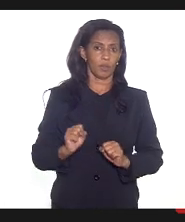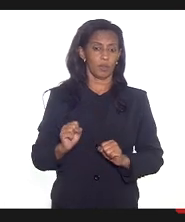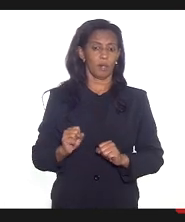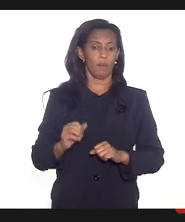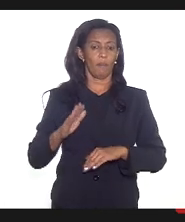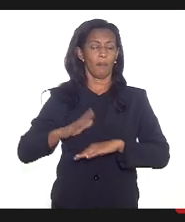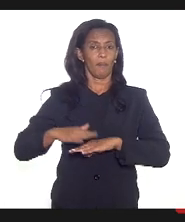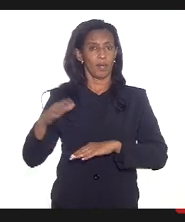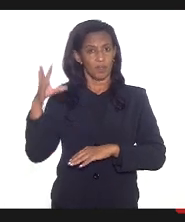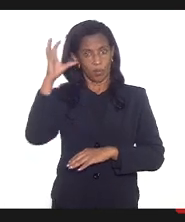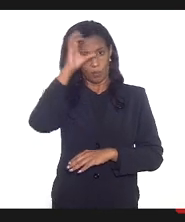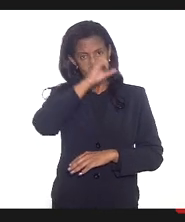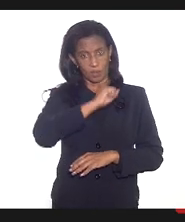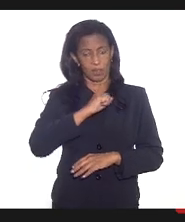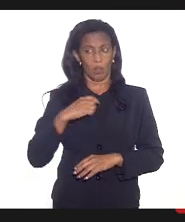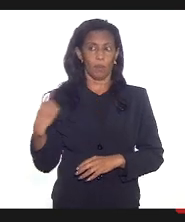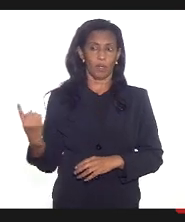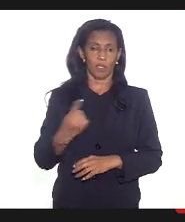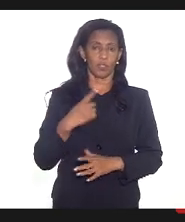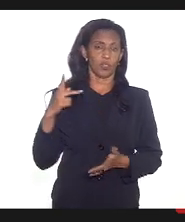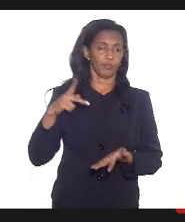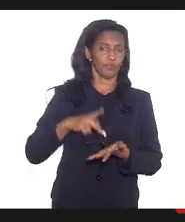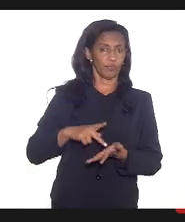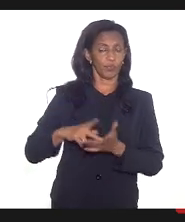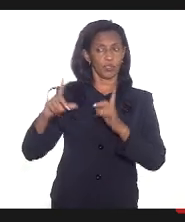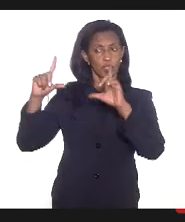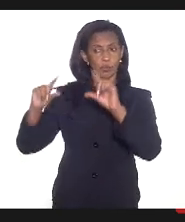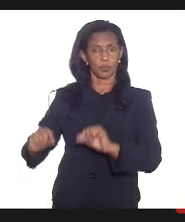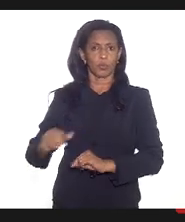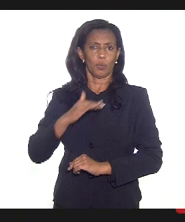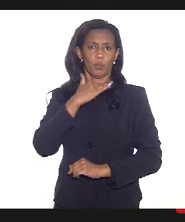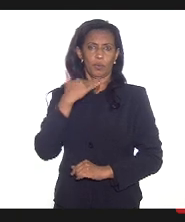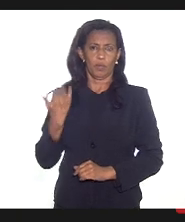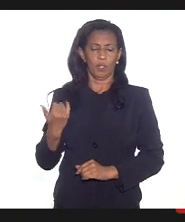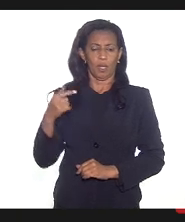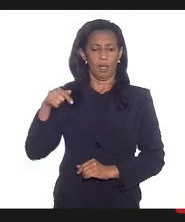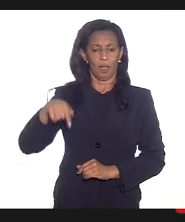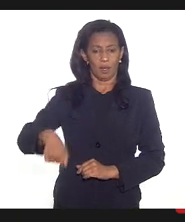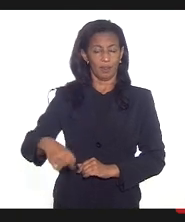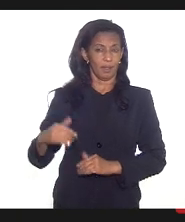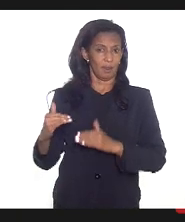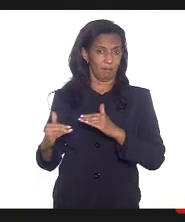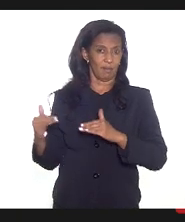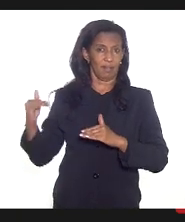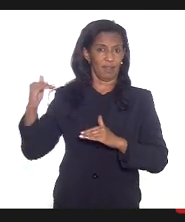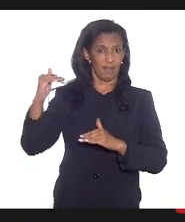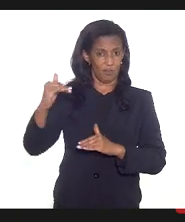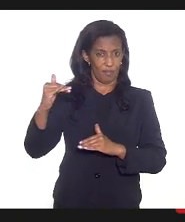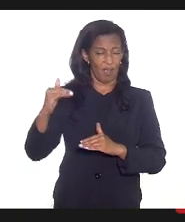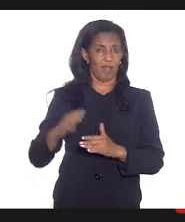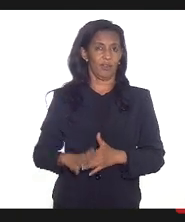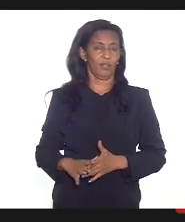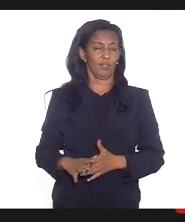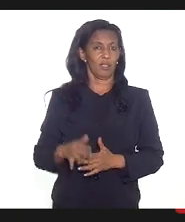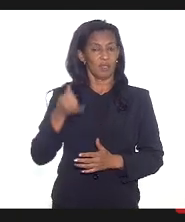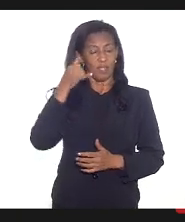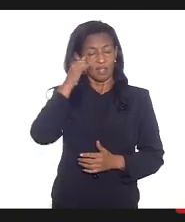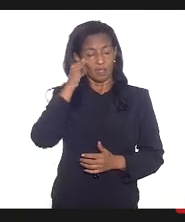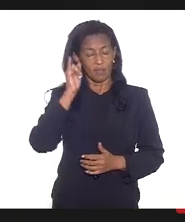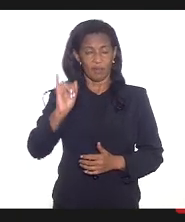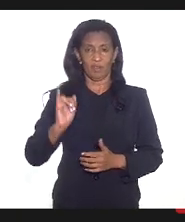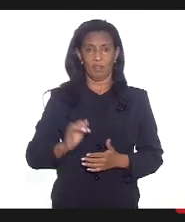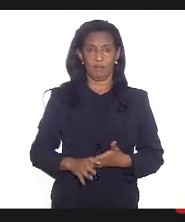contribuição para que a gente de fato reduza a mortalidade materna que é elevada que é evitável